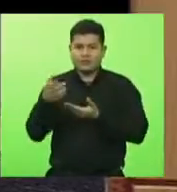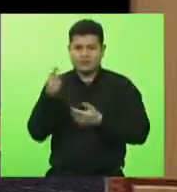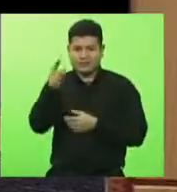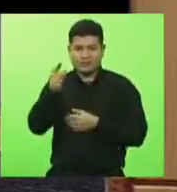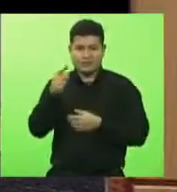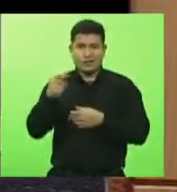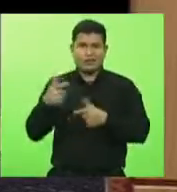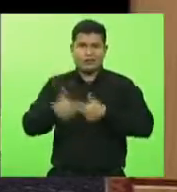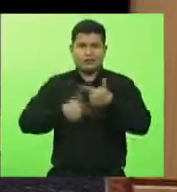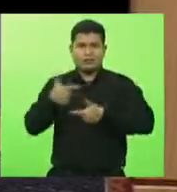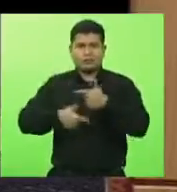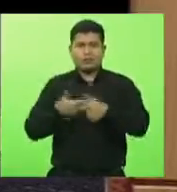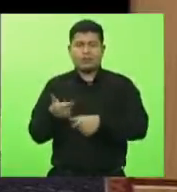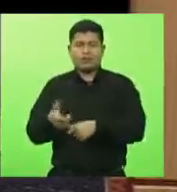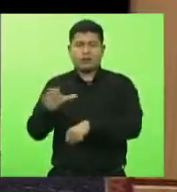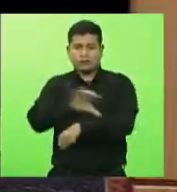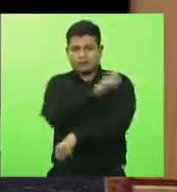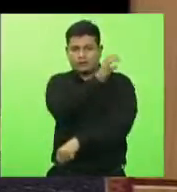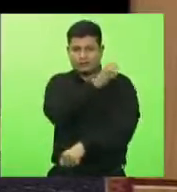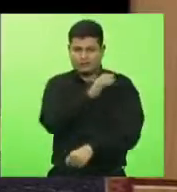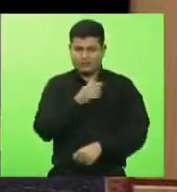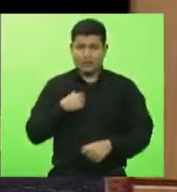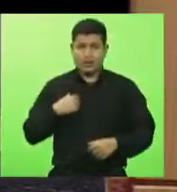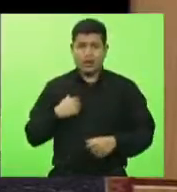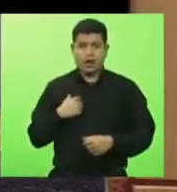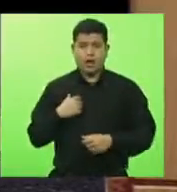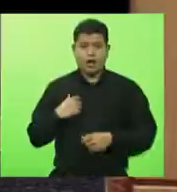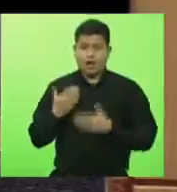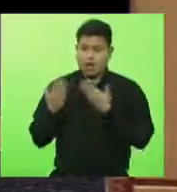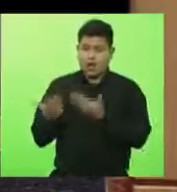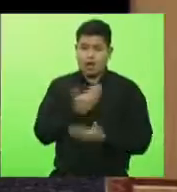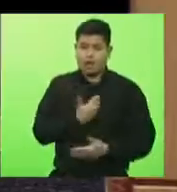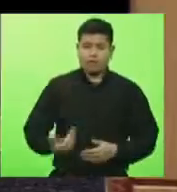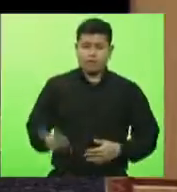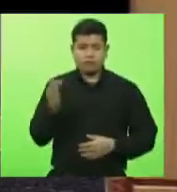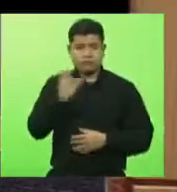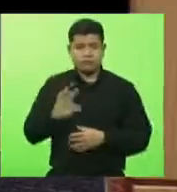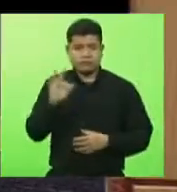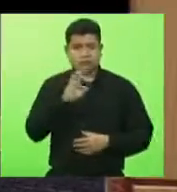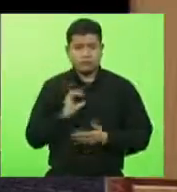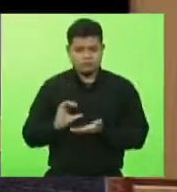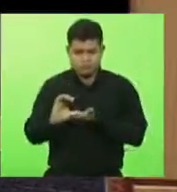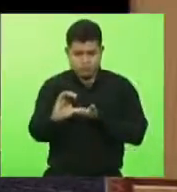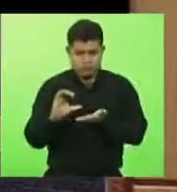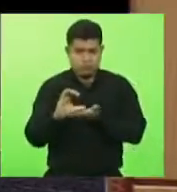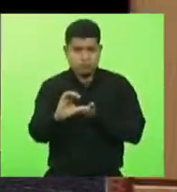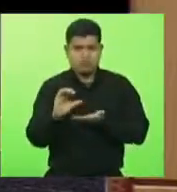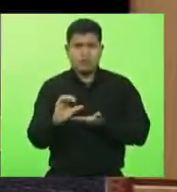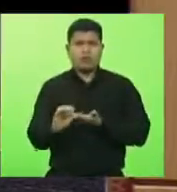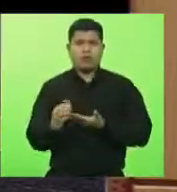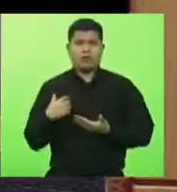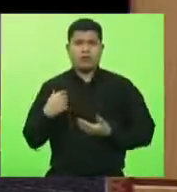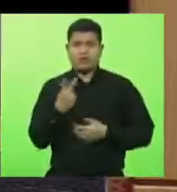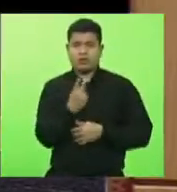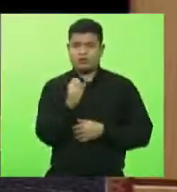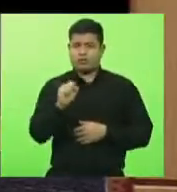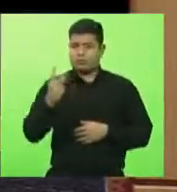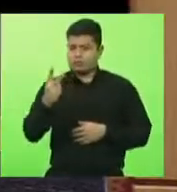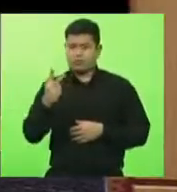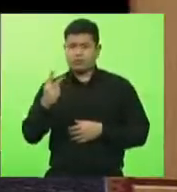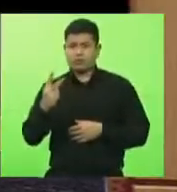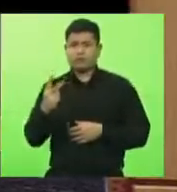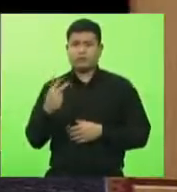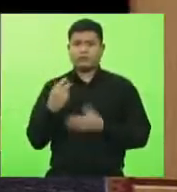Nós estamos vendo que o próprio governo federal está investindo e a 282 está em